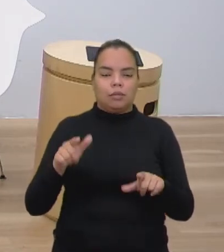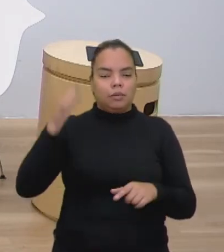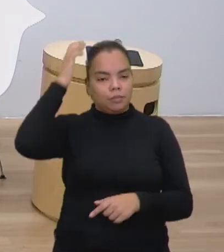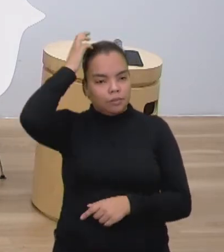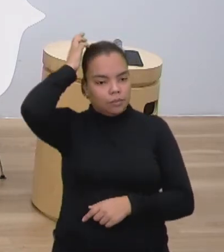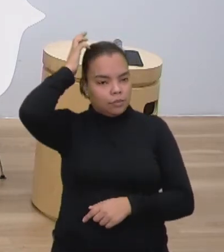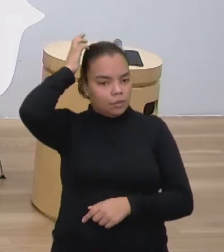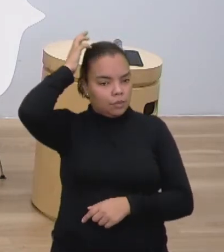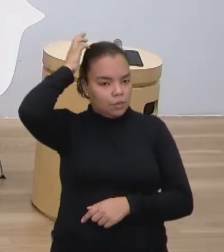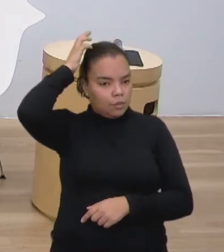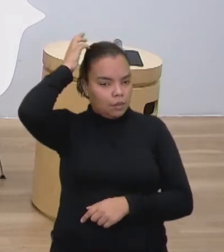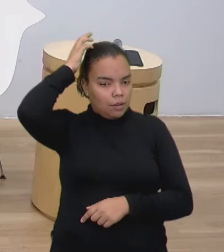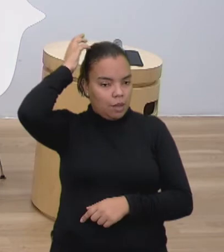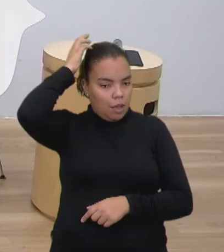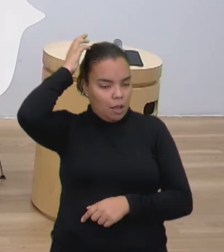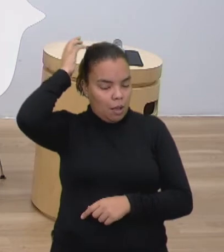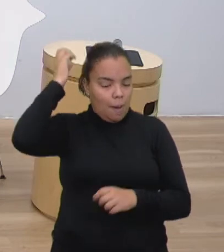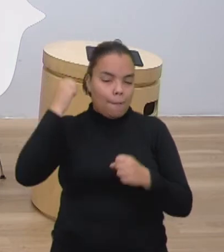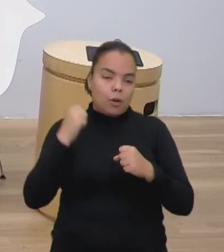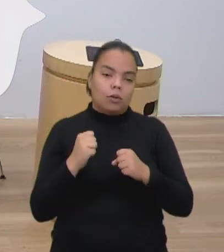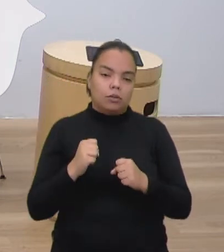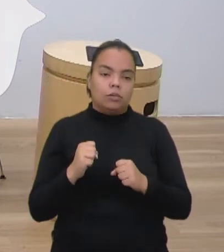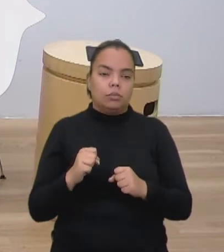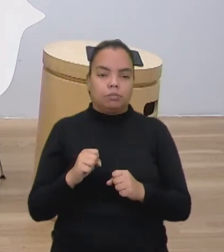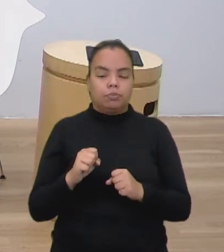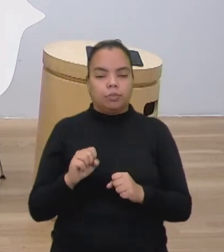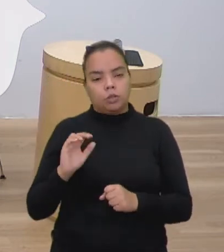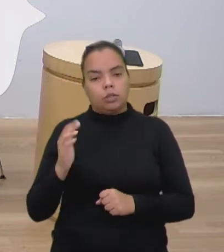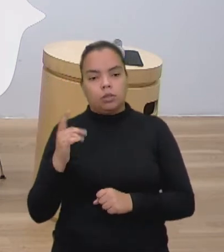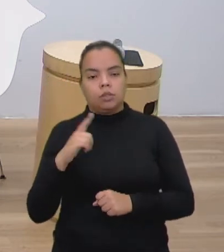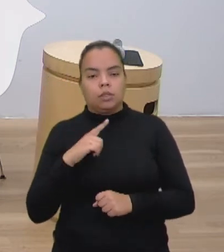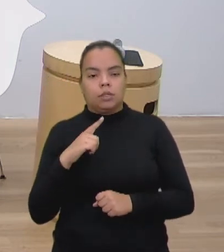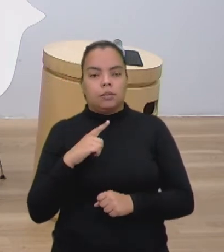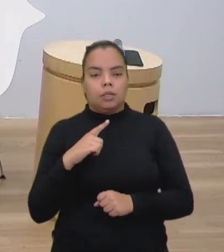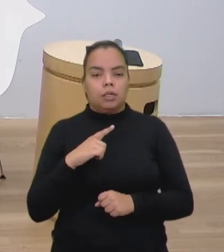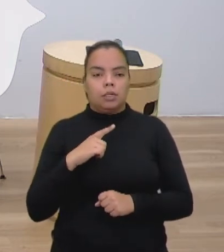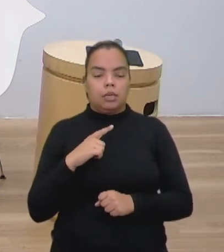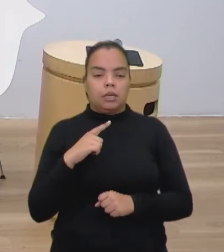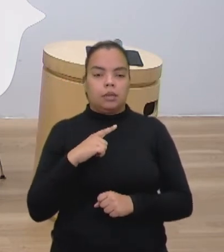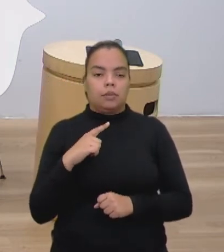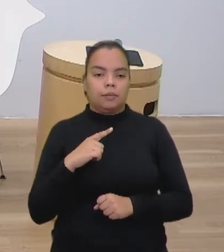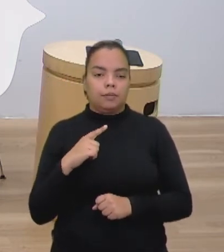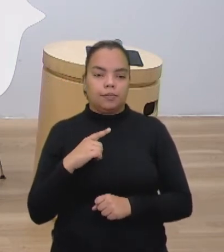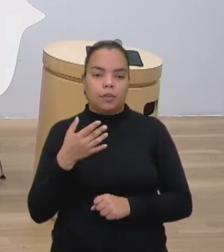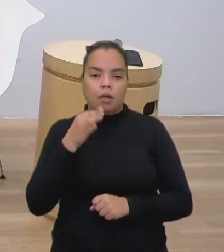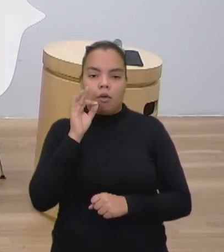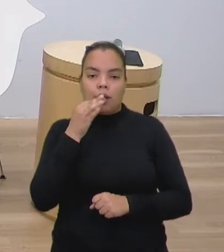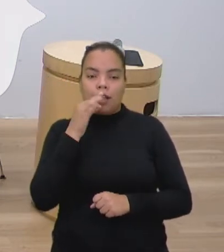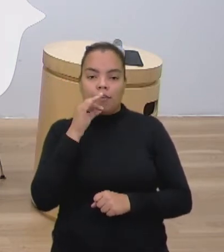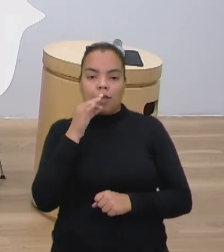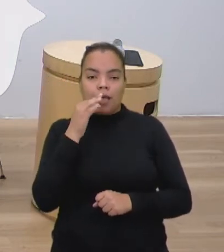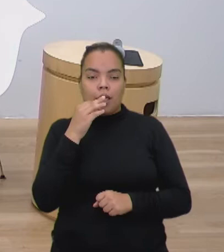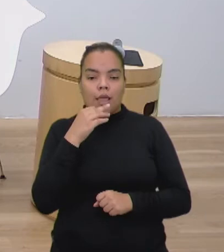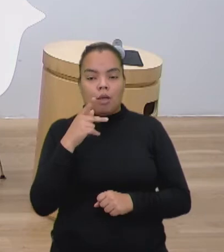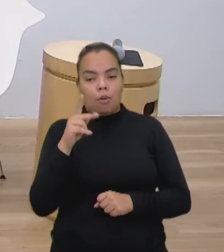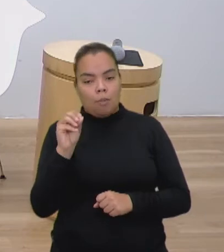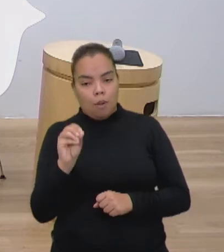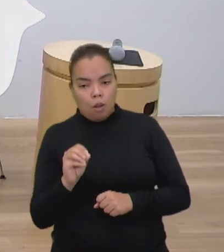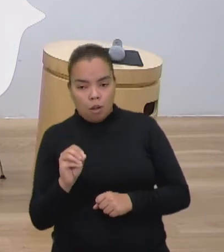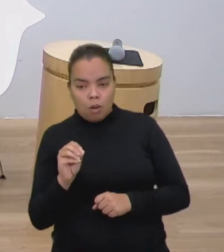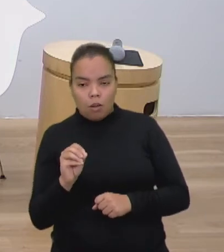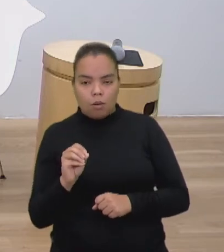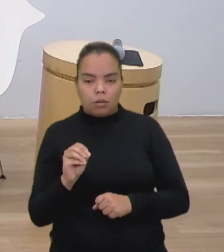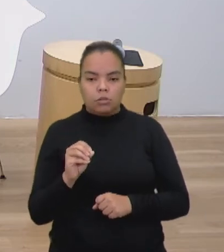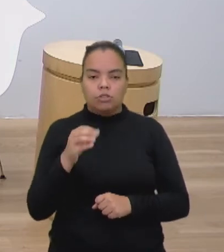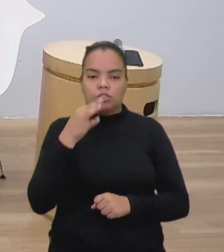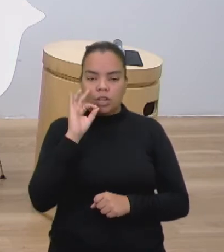Inclusive a matéria-prima pode ser também. Até tem muitas variáveis, viu gente? Mas pode ser aí que o café, o pó de café seja até importado e seja um